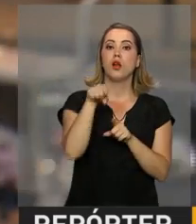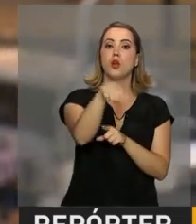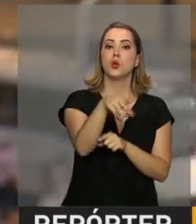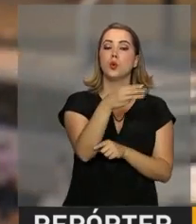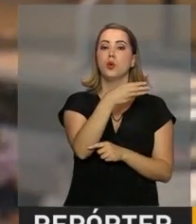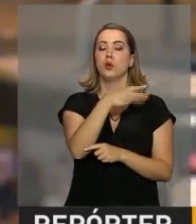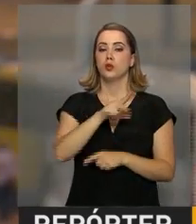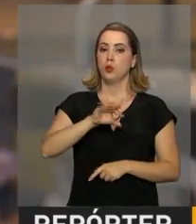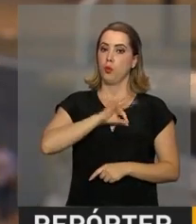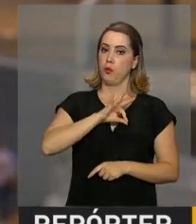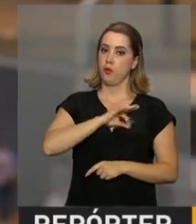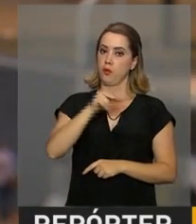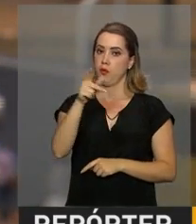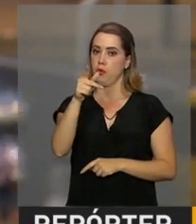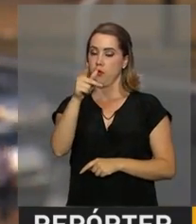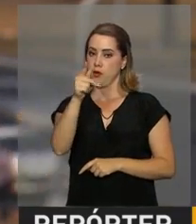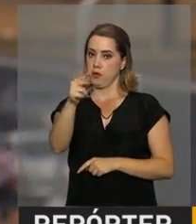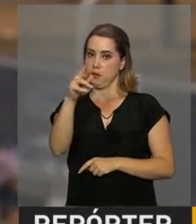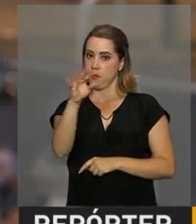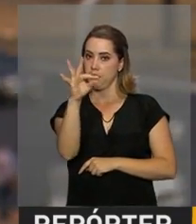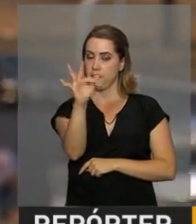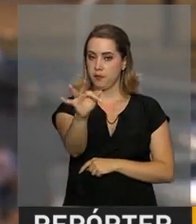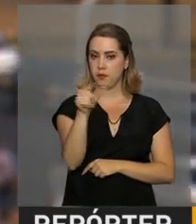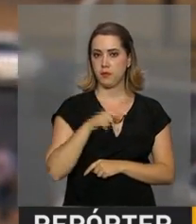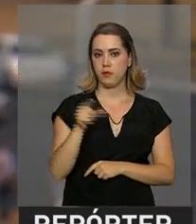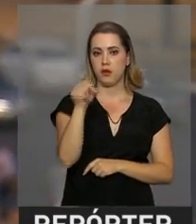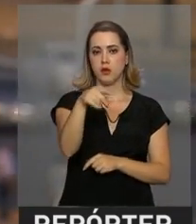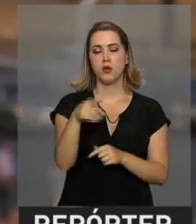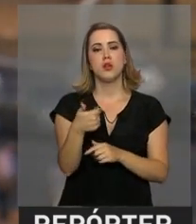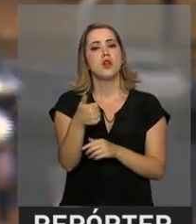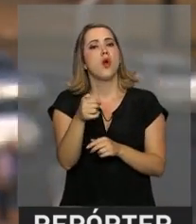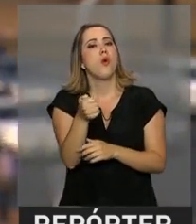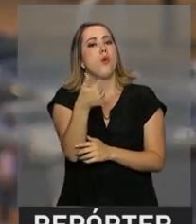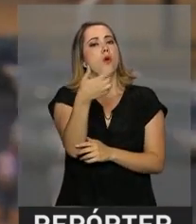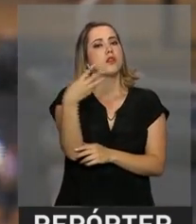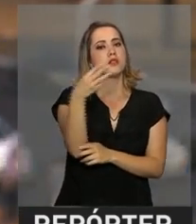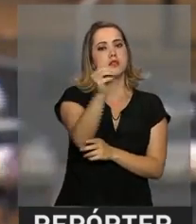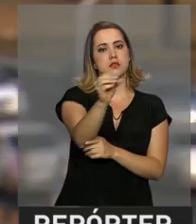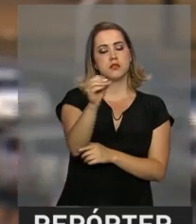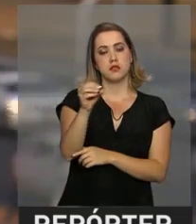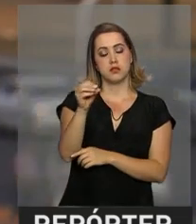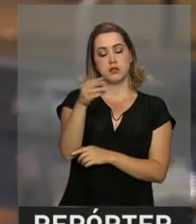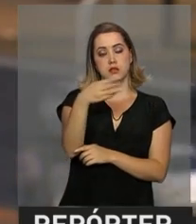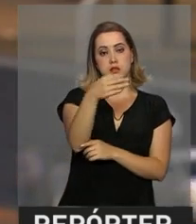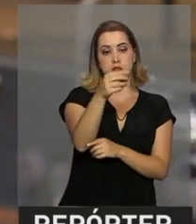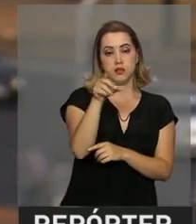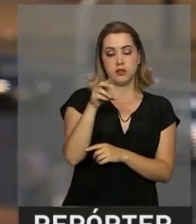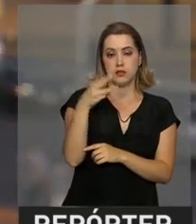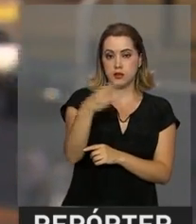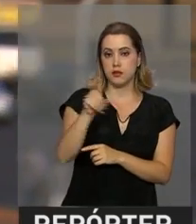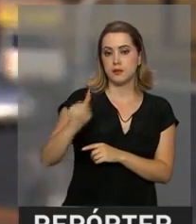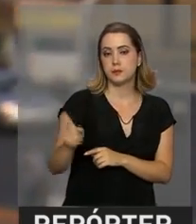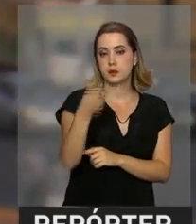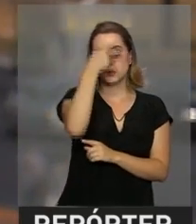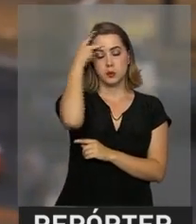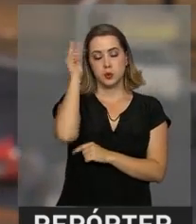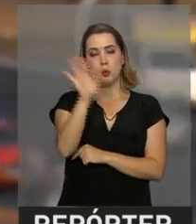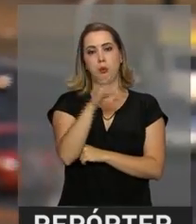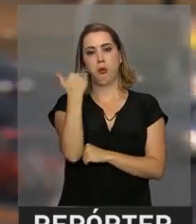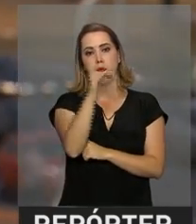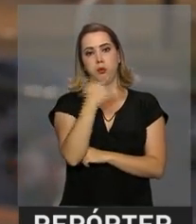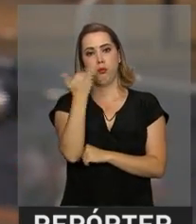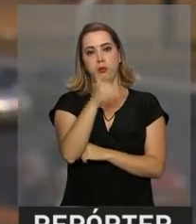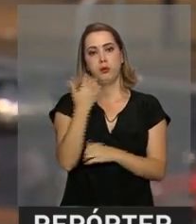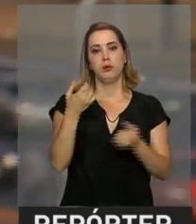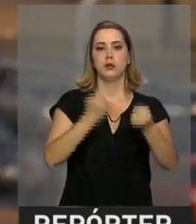Federal, entre janeiro e junho de 2016, cerca de 3 mil pessoas morreram no trânsito. Uma queda de quase